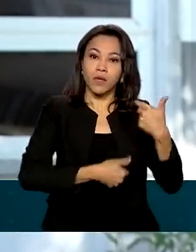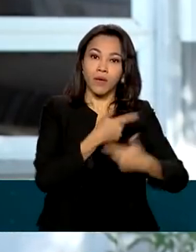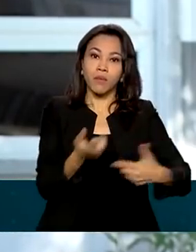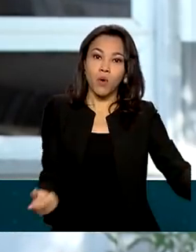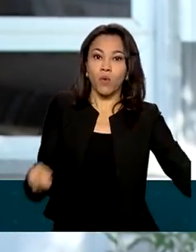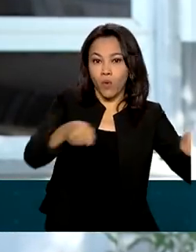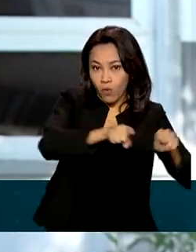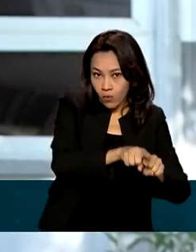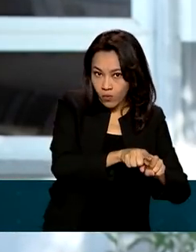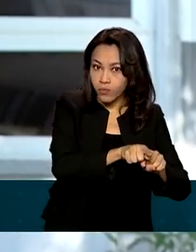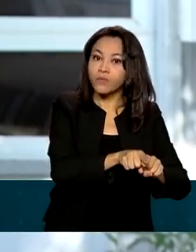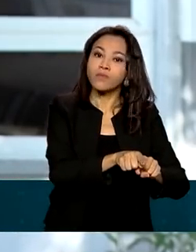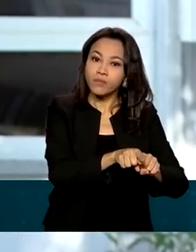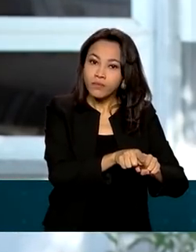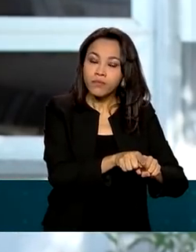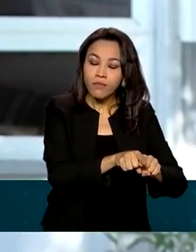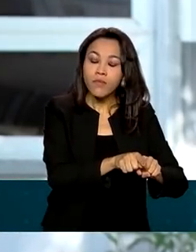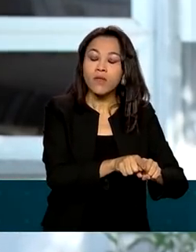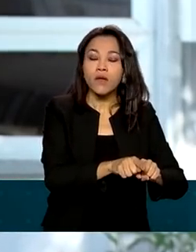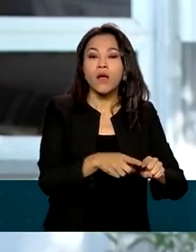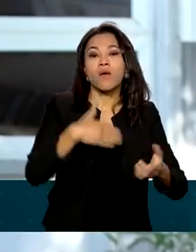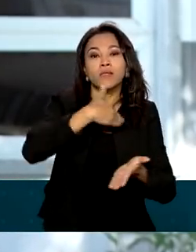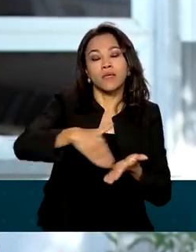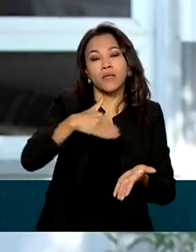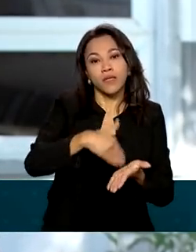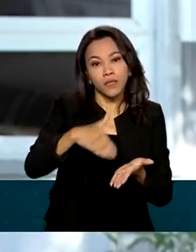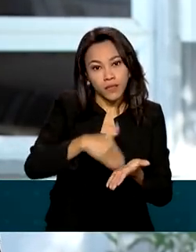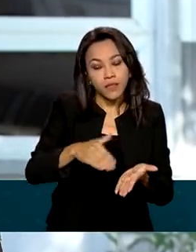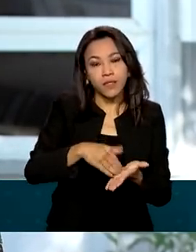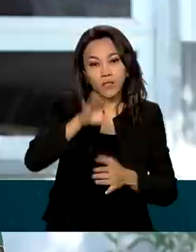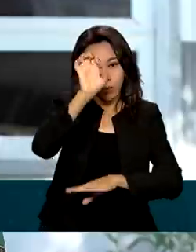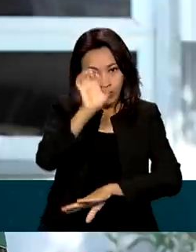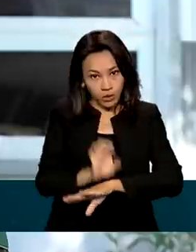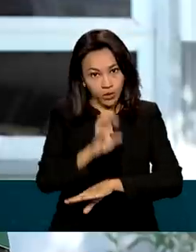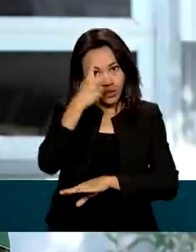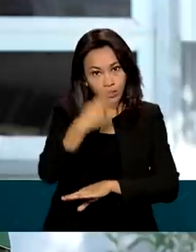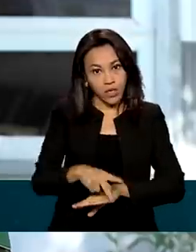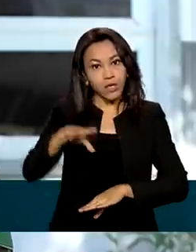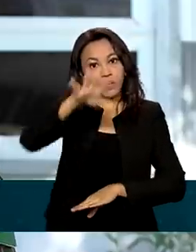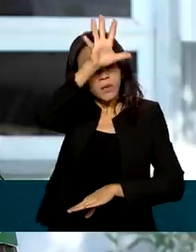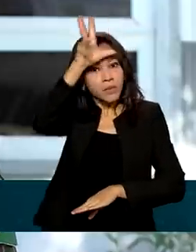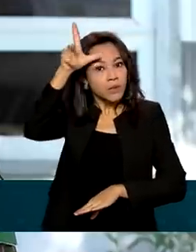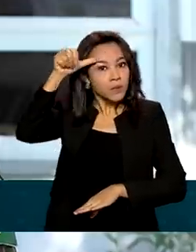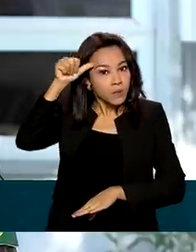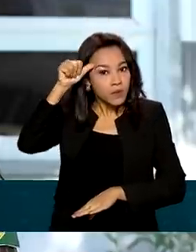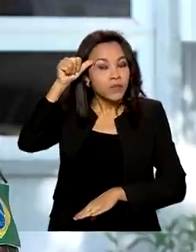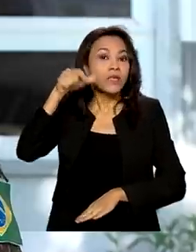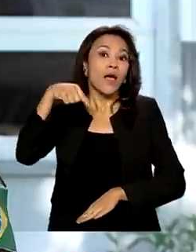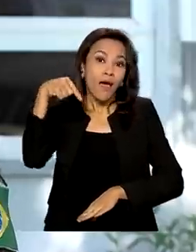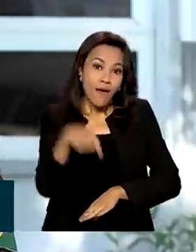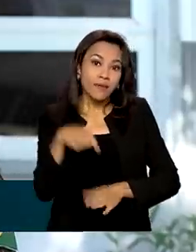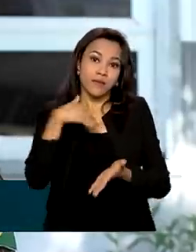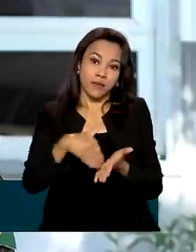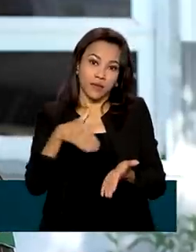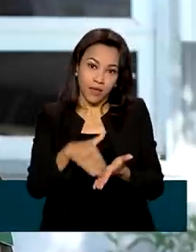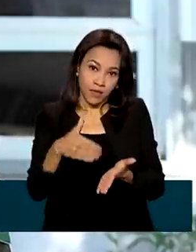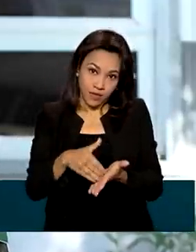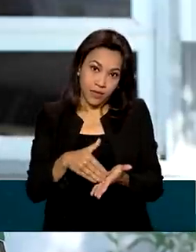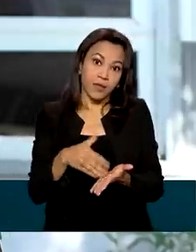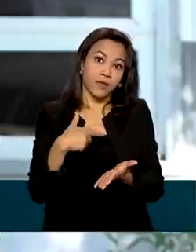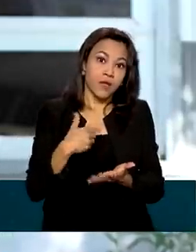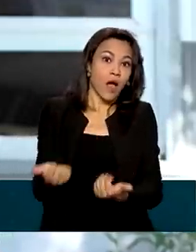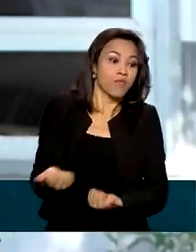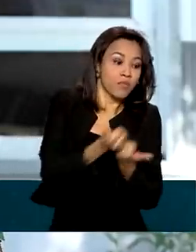Secretaria de Saúde do Estado do Amazonas. Essa secretaria nos impõe a missão de atender a